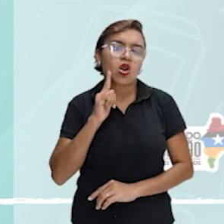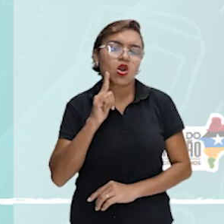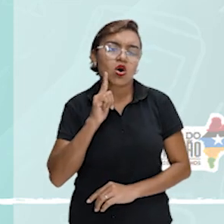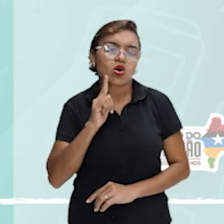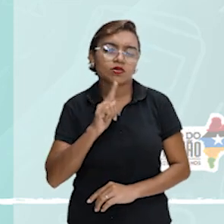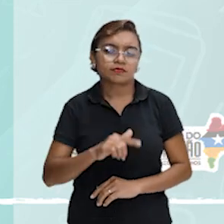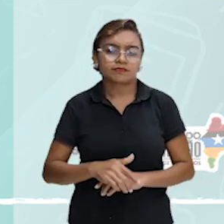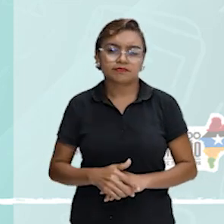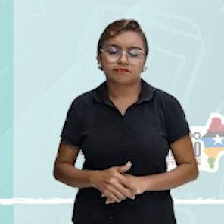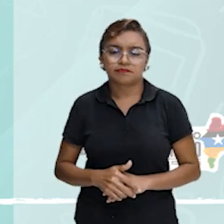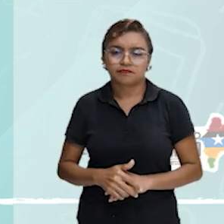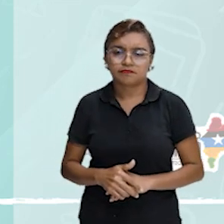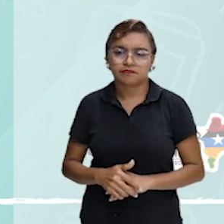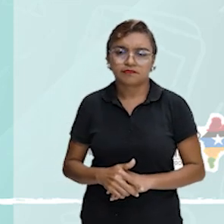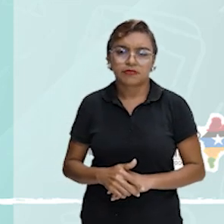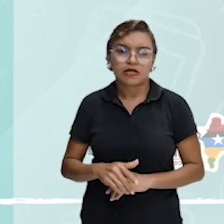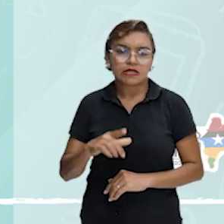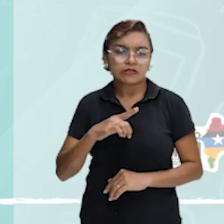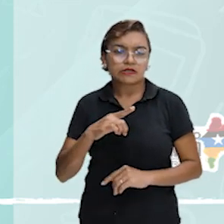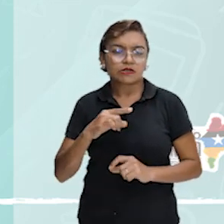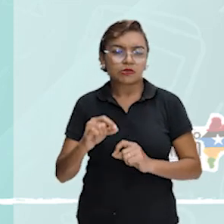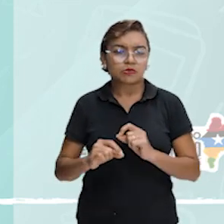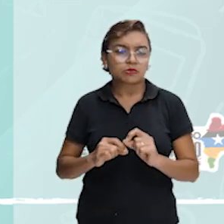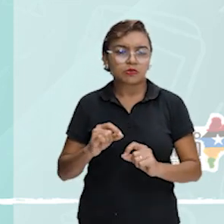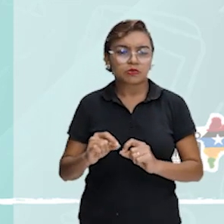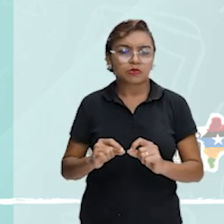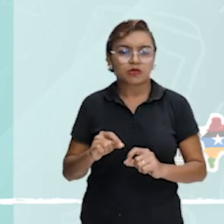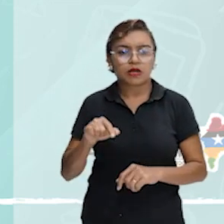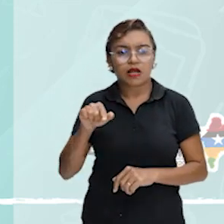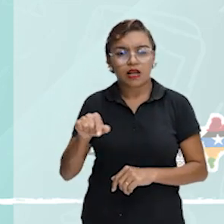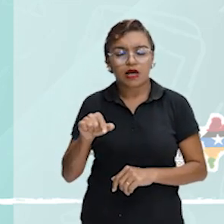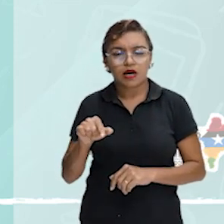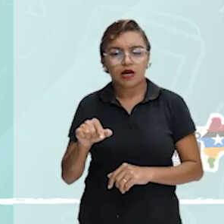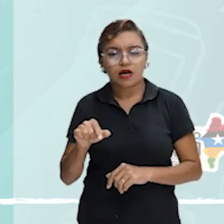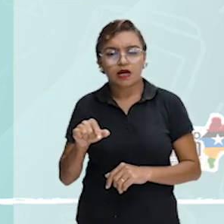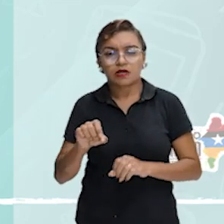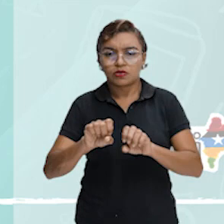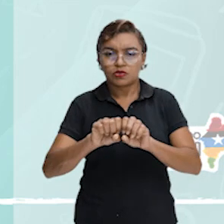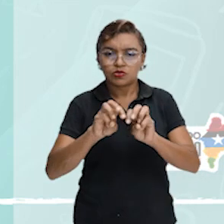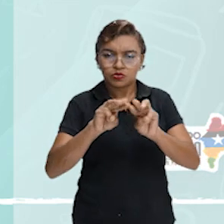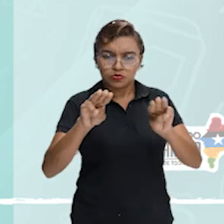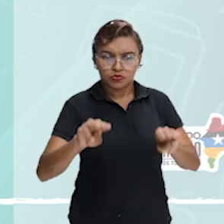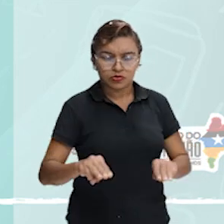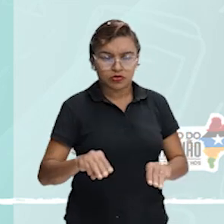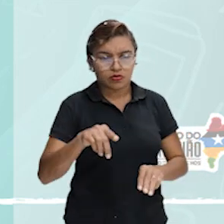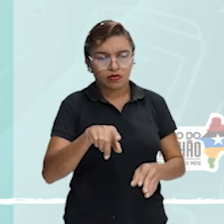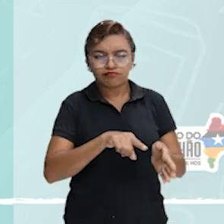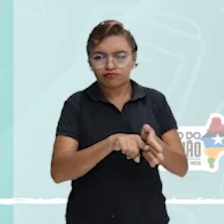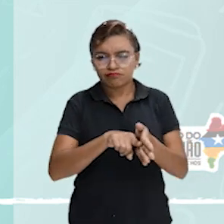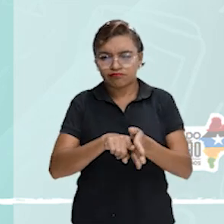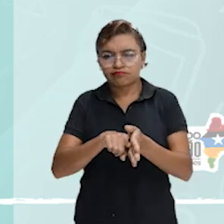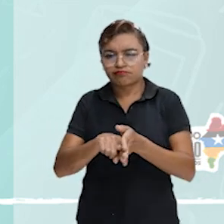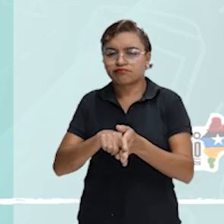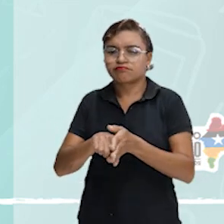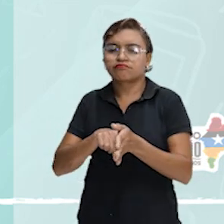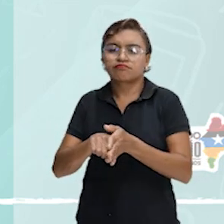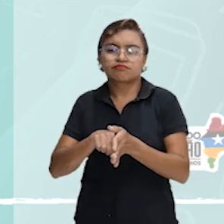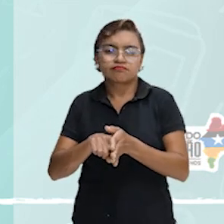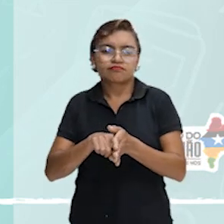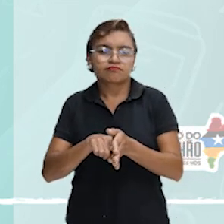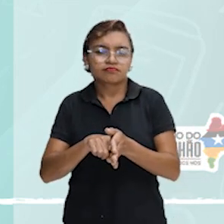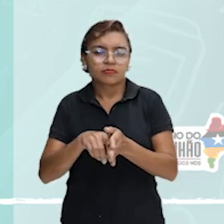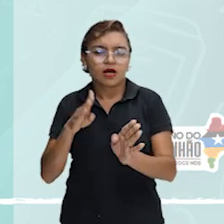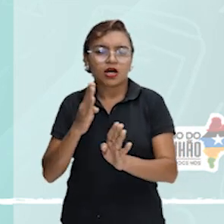averiguação ao espólio de Charles Darwin, guardado no museu, o investigador acercou-se de uma pequena